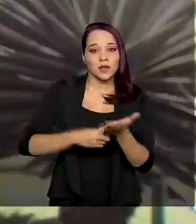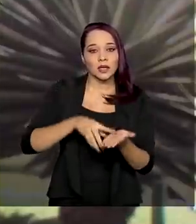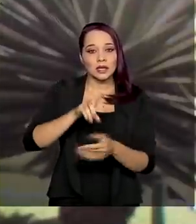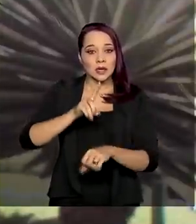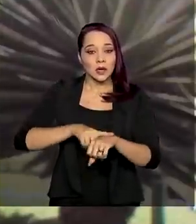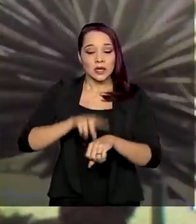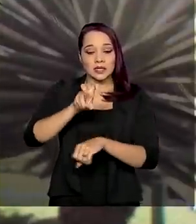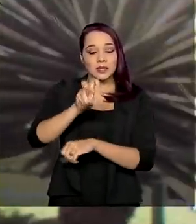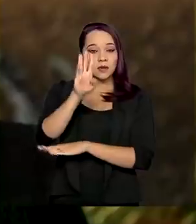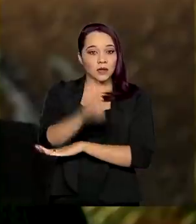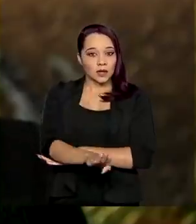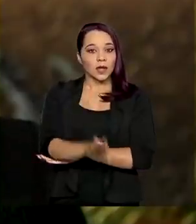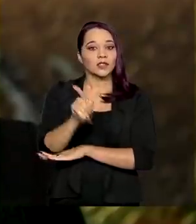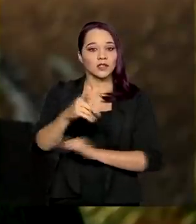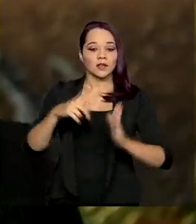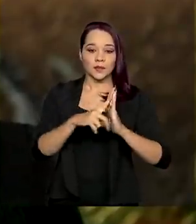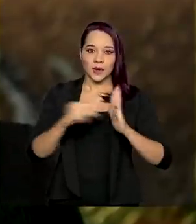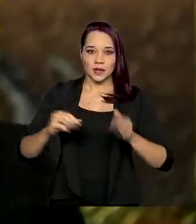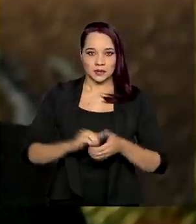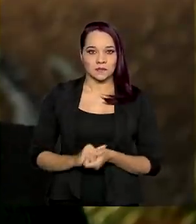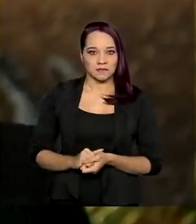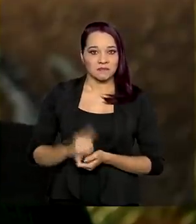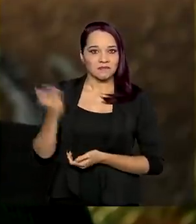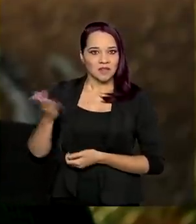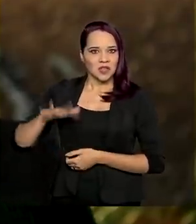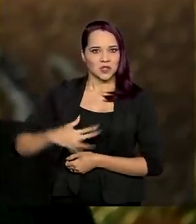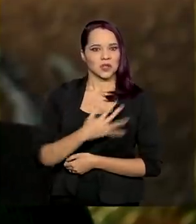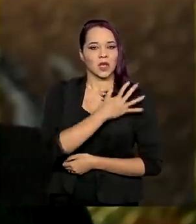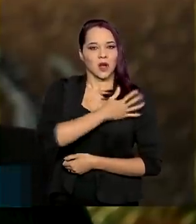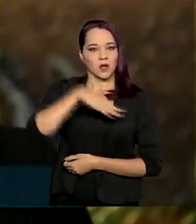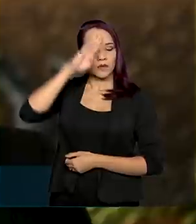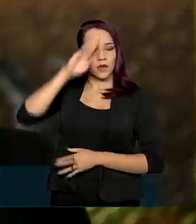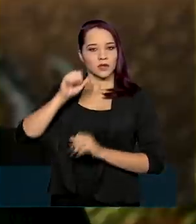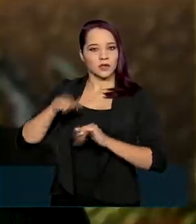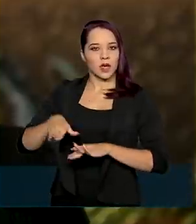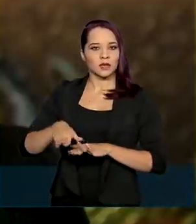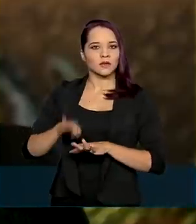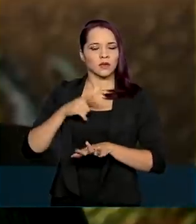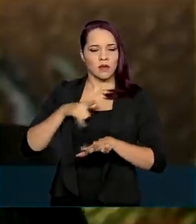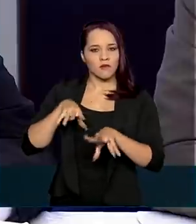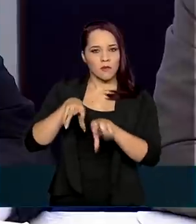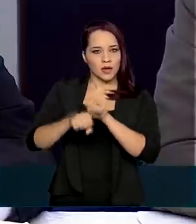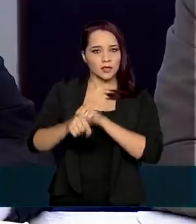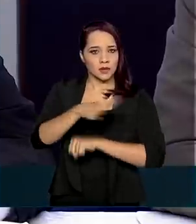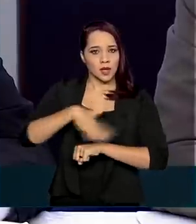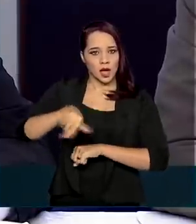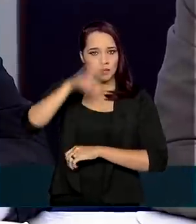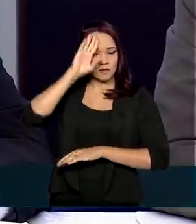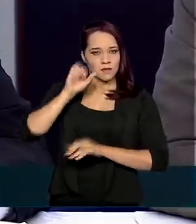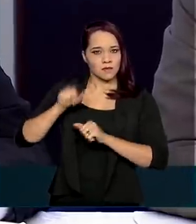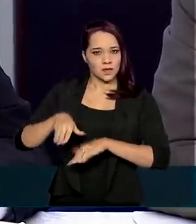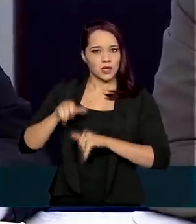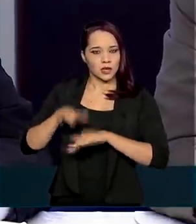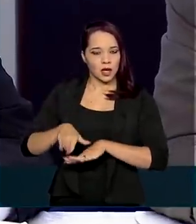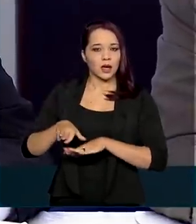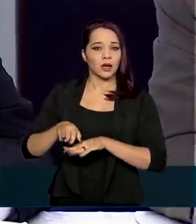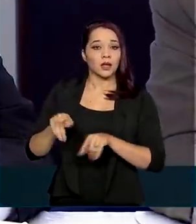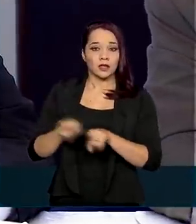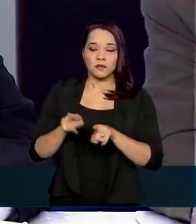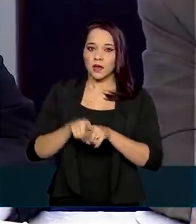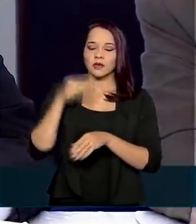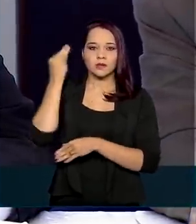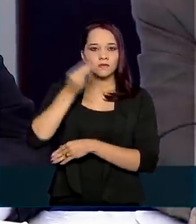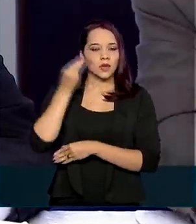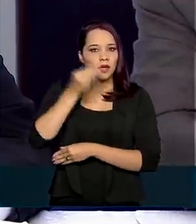de hoje, lá no Palácio do Planalto. Pazuello é general do Exército, tem formação militar na Academia de Agulhas Negras e vasta